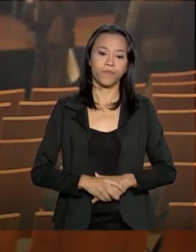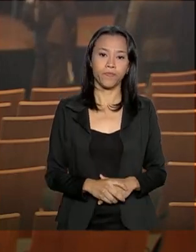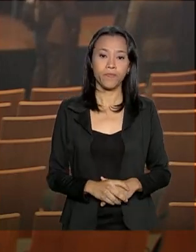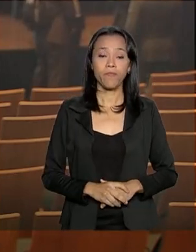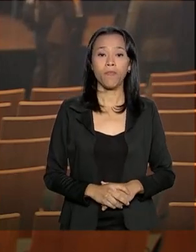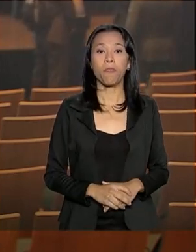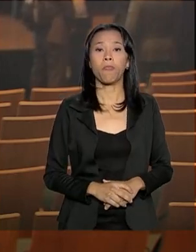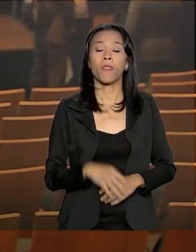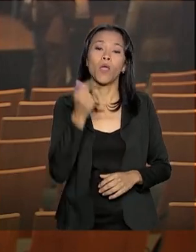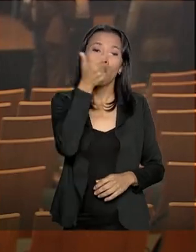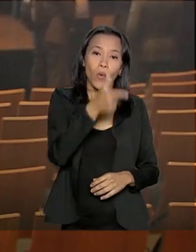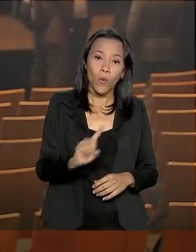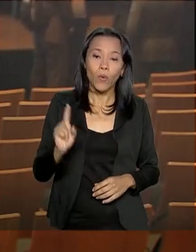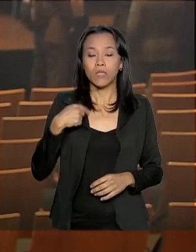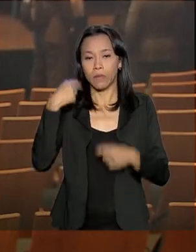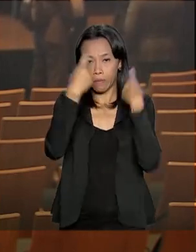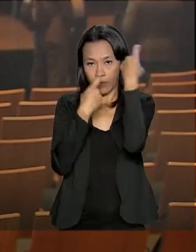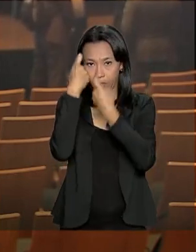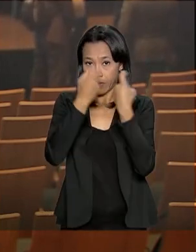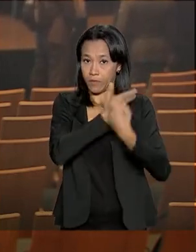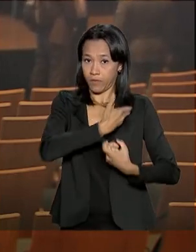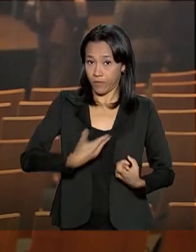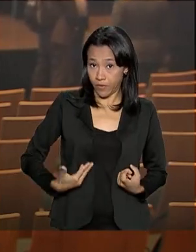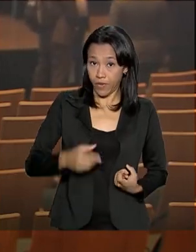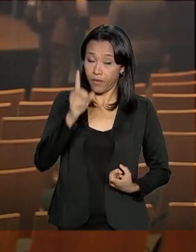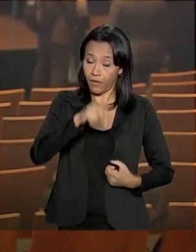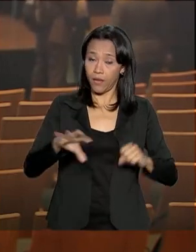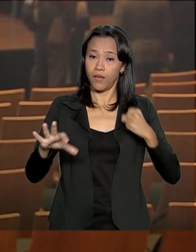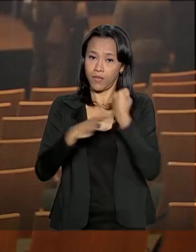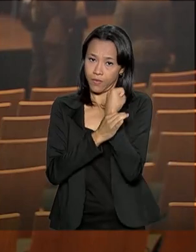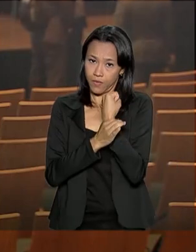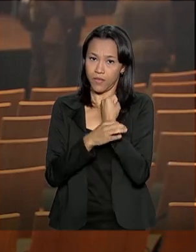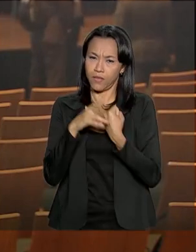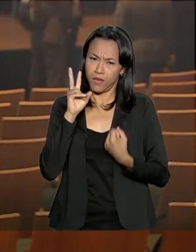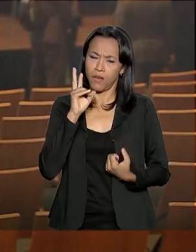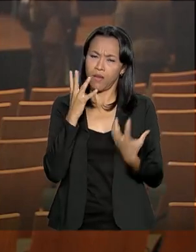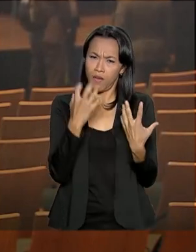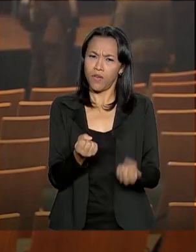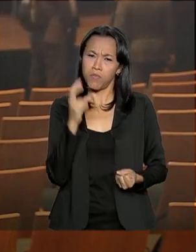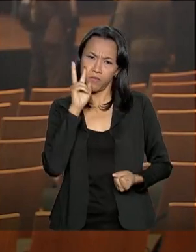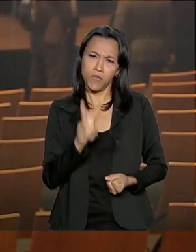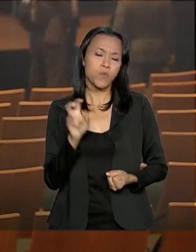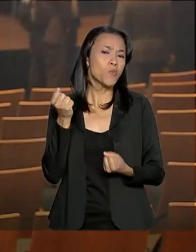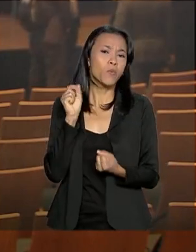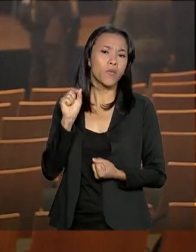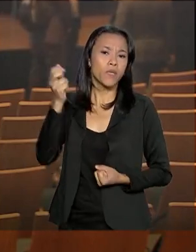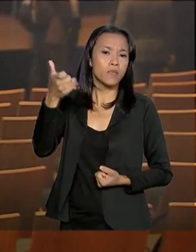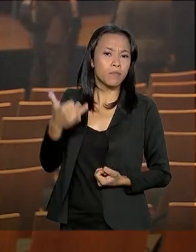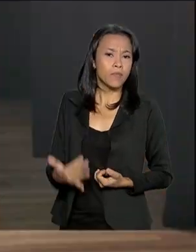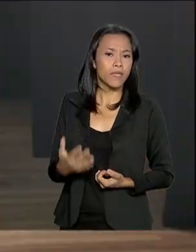Outra prioridade do governo é a segurança pública. Vamos ver o que disse o vice-presidente sobre isso.